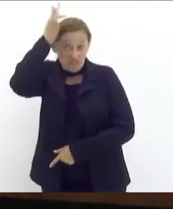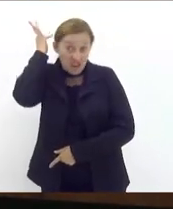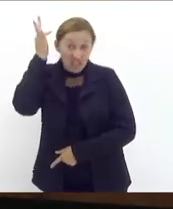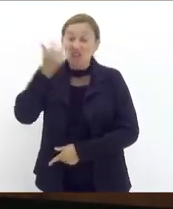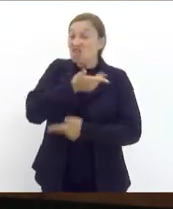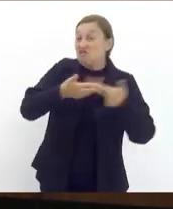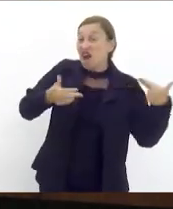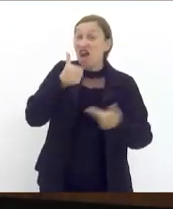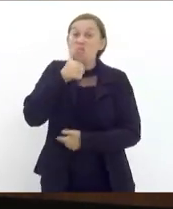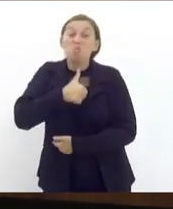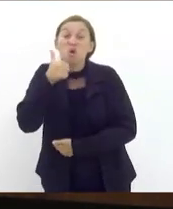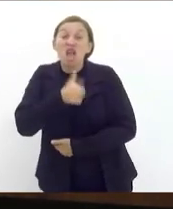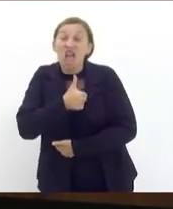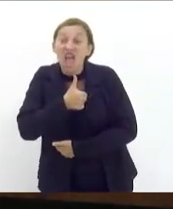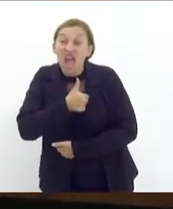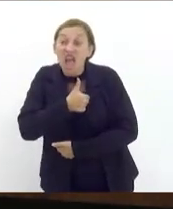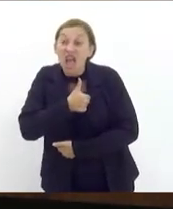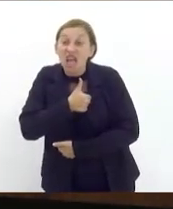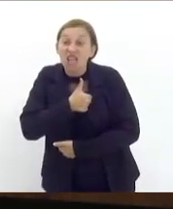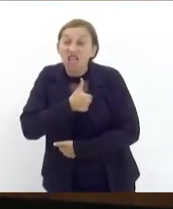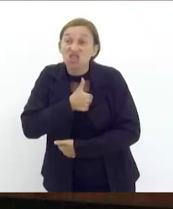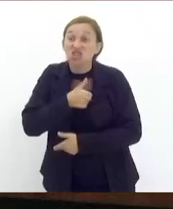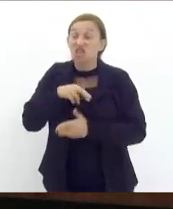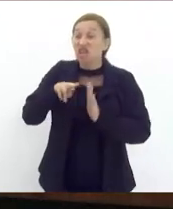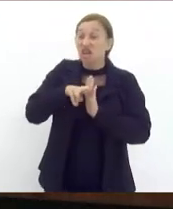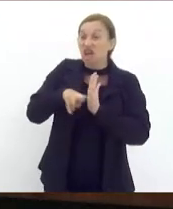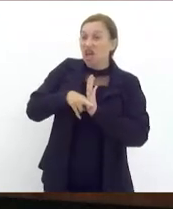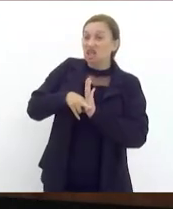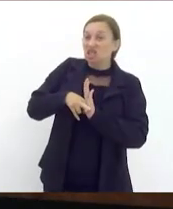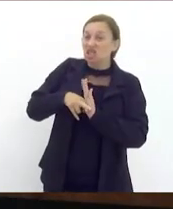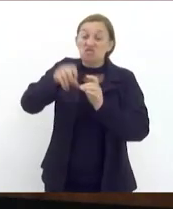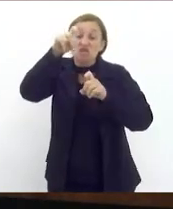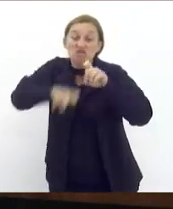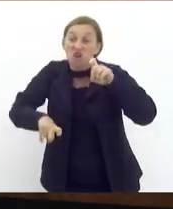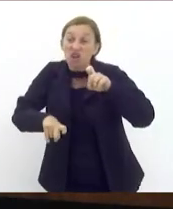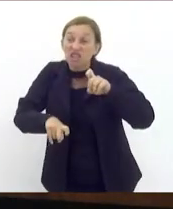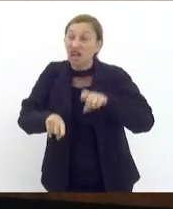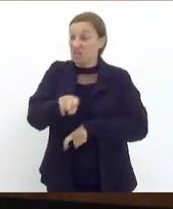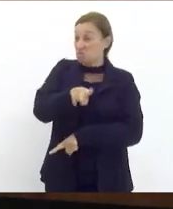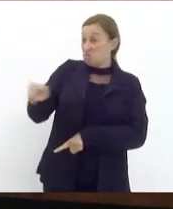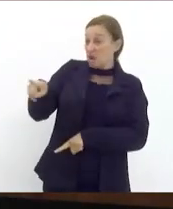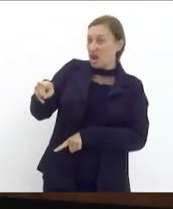mulheres opositoras do regime que foram violentadas por eles